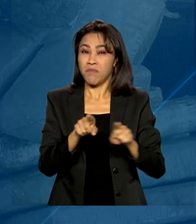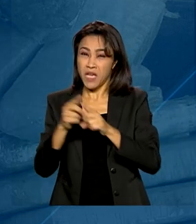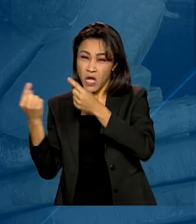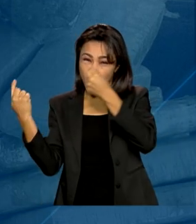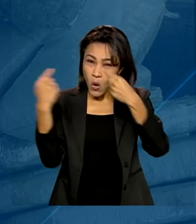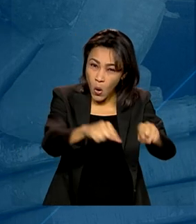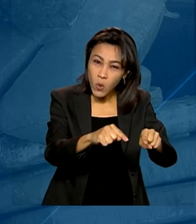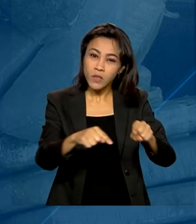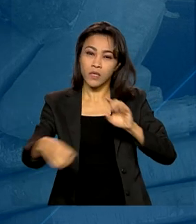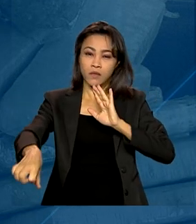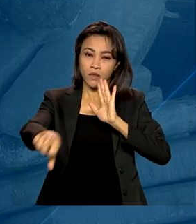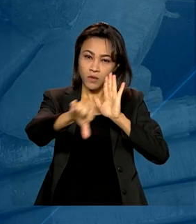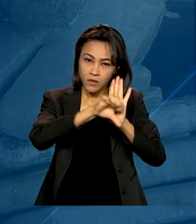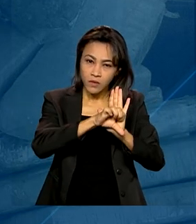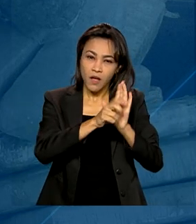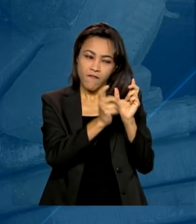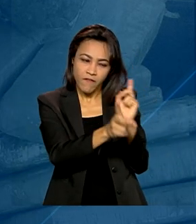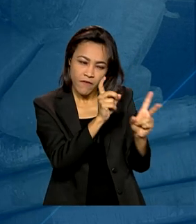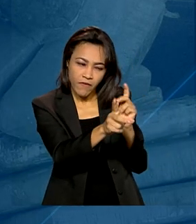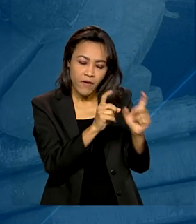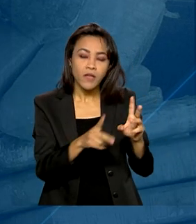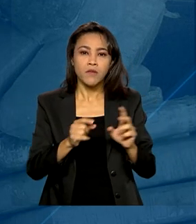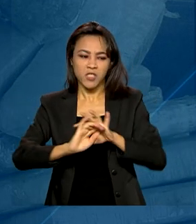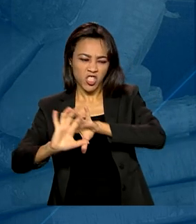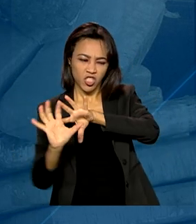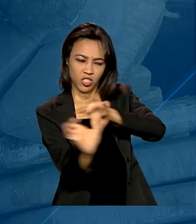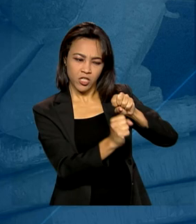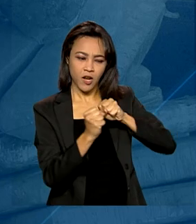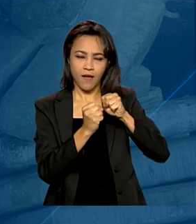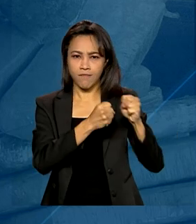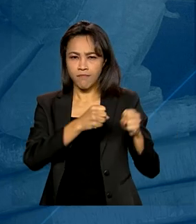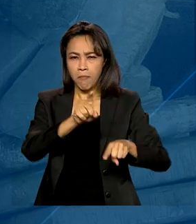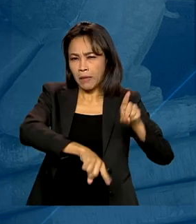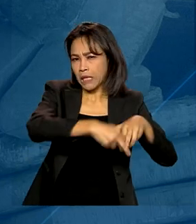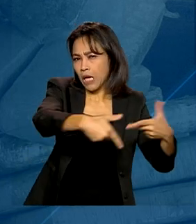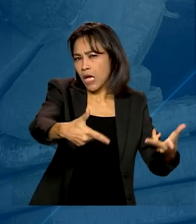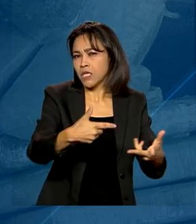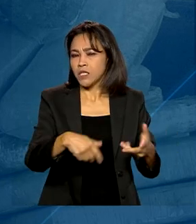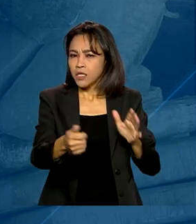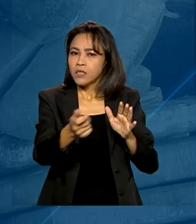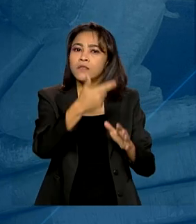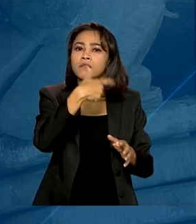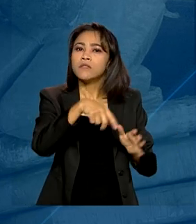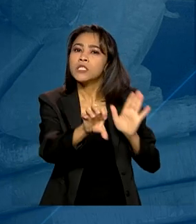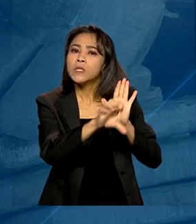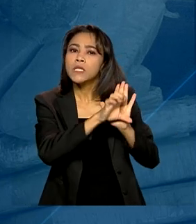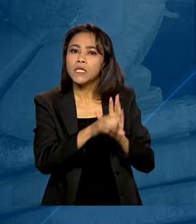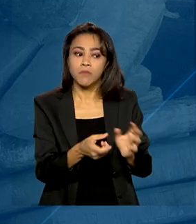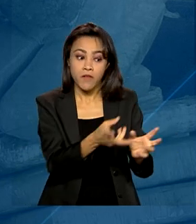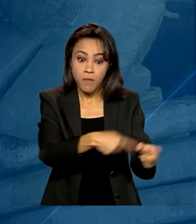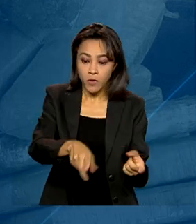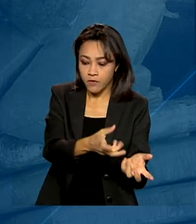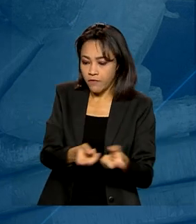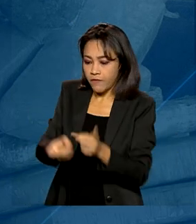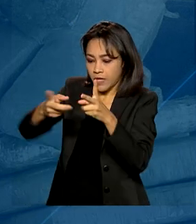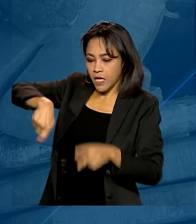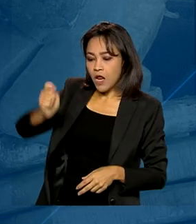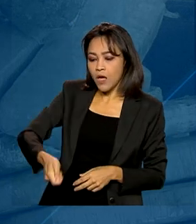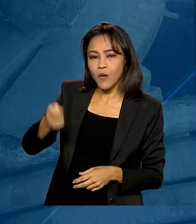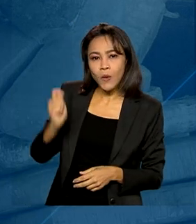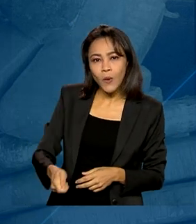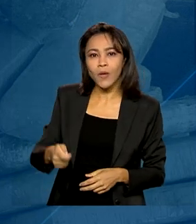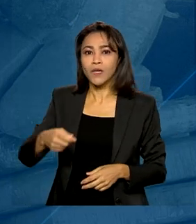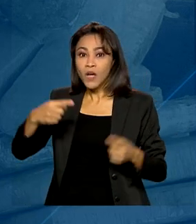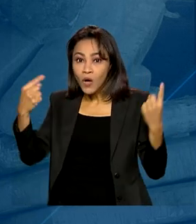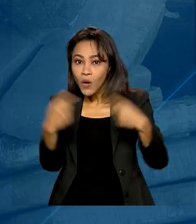continua com ações como retirar bens dos criminosos, leiloar e usar nas ações de repressão contra